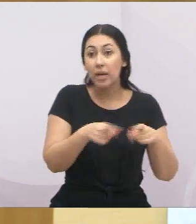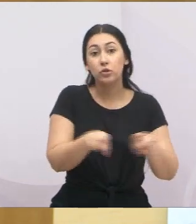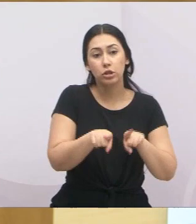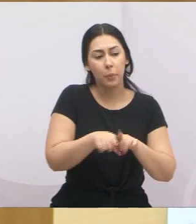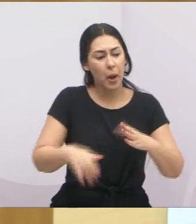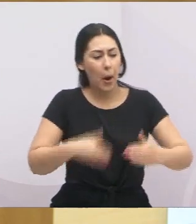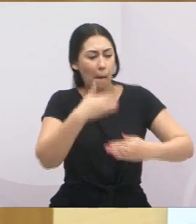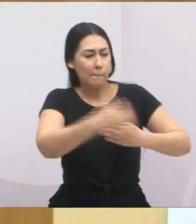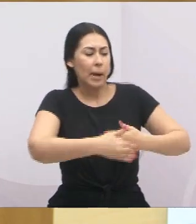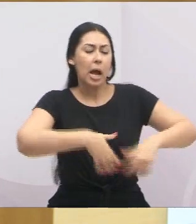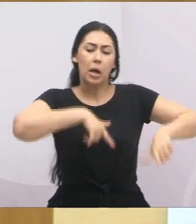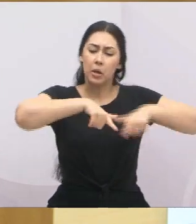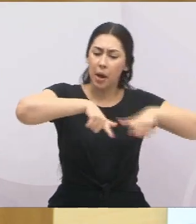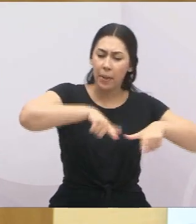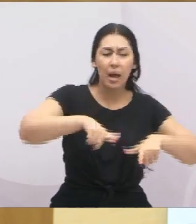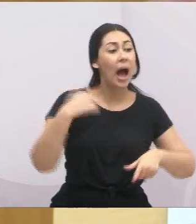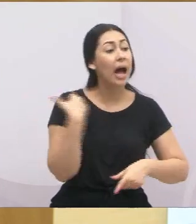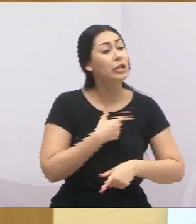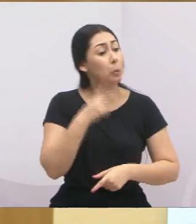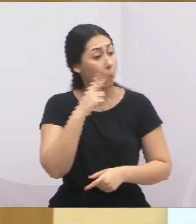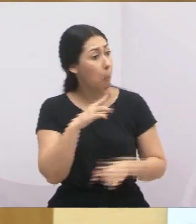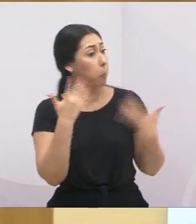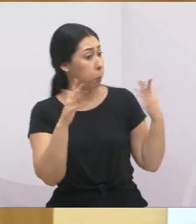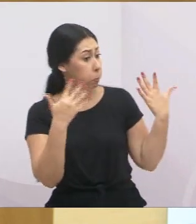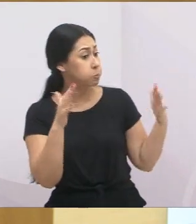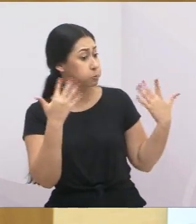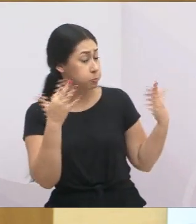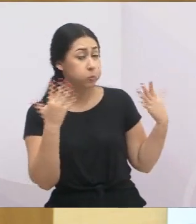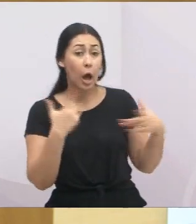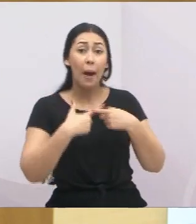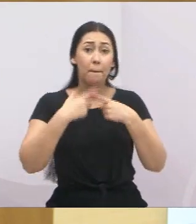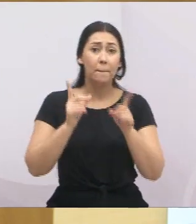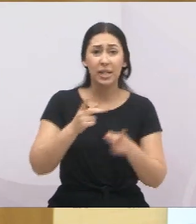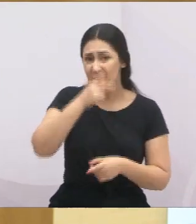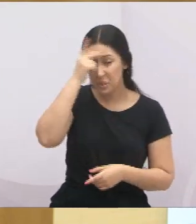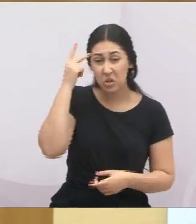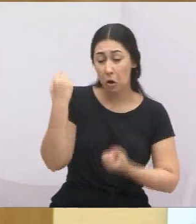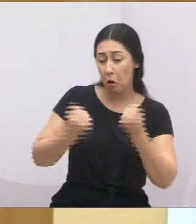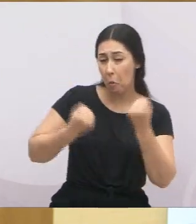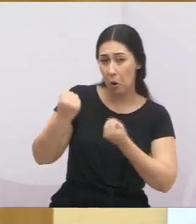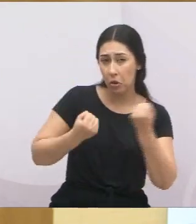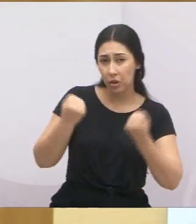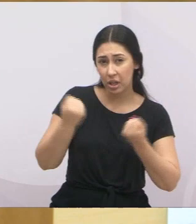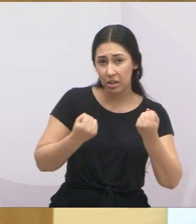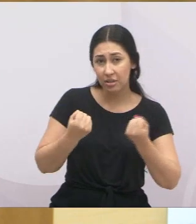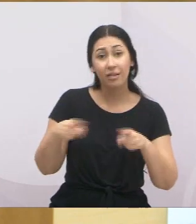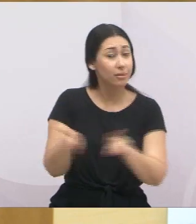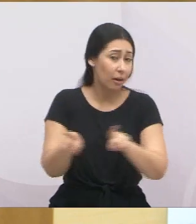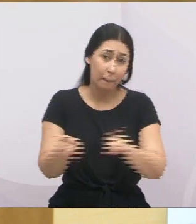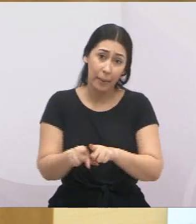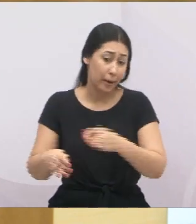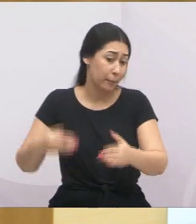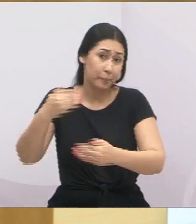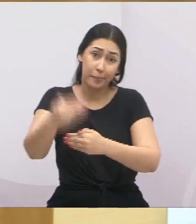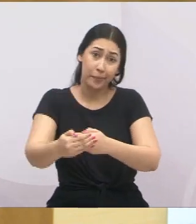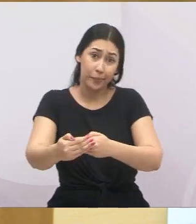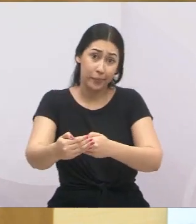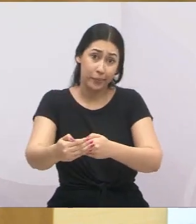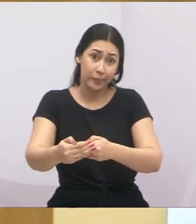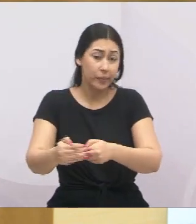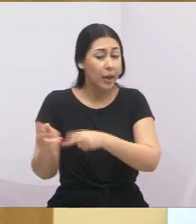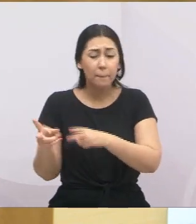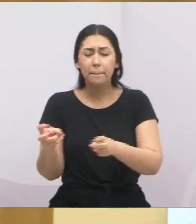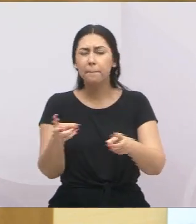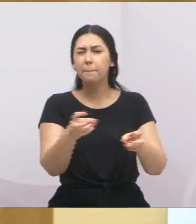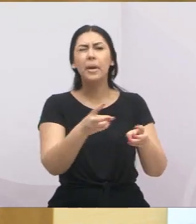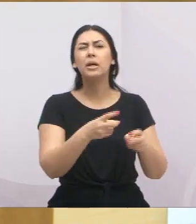parabeniza os médicos, excelente trabalho, mas essa categoria, que são os motoristas e cobradores, também estão na linha de frente. Porque quem não está vendo aqui